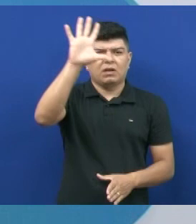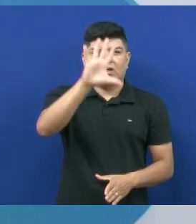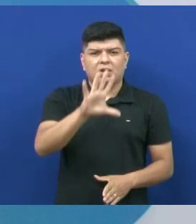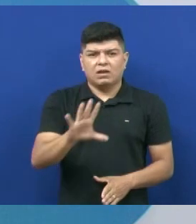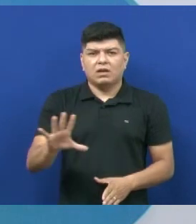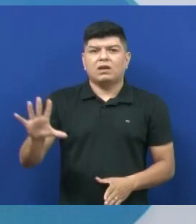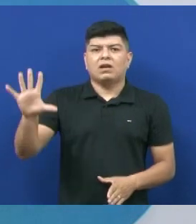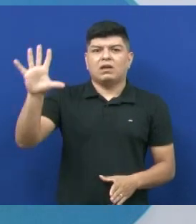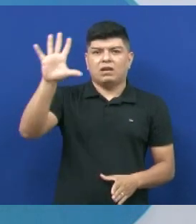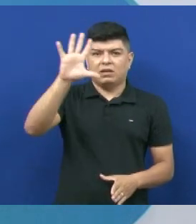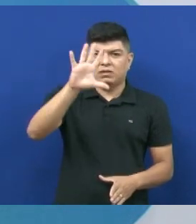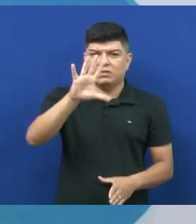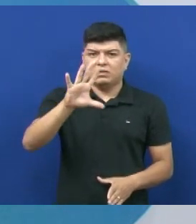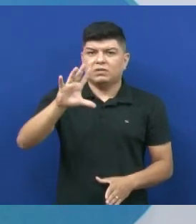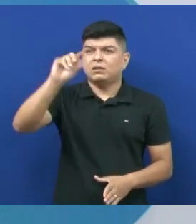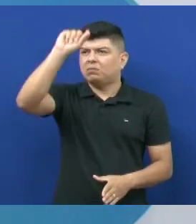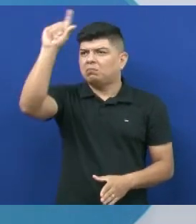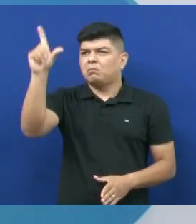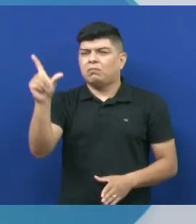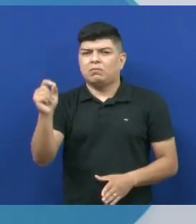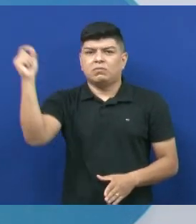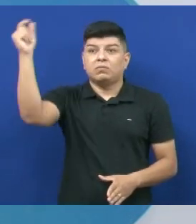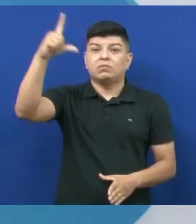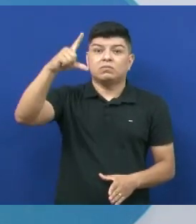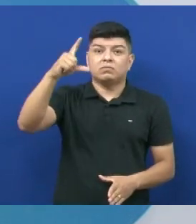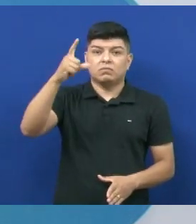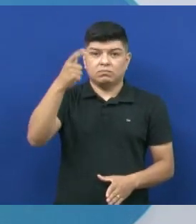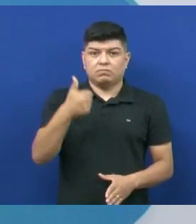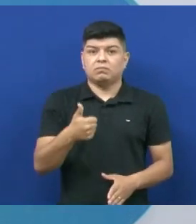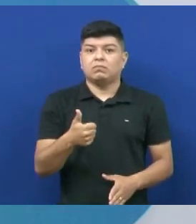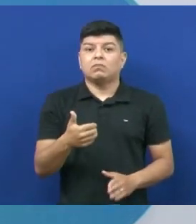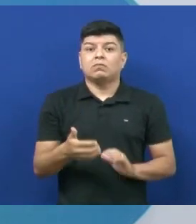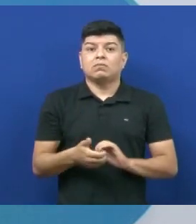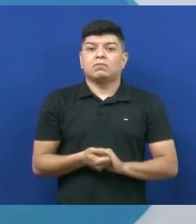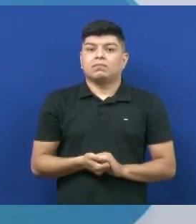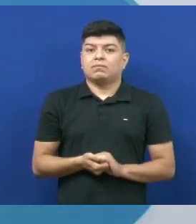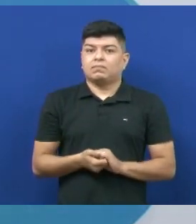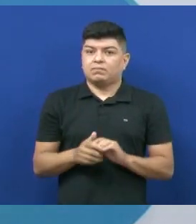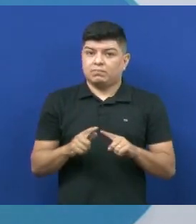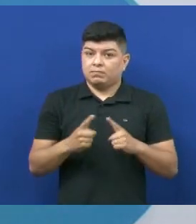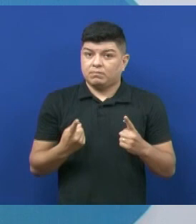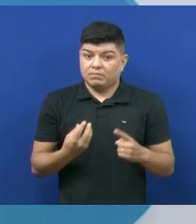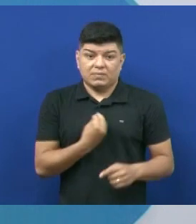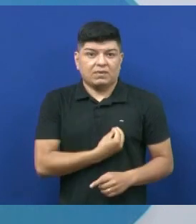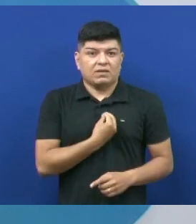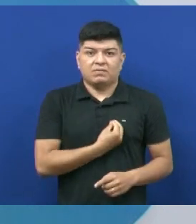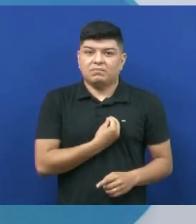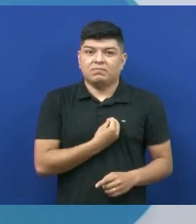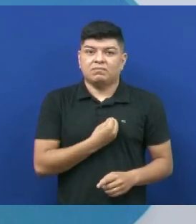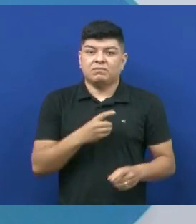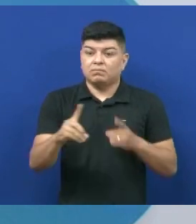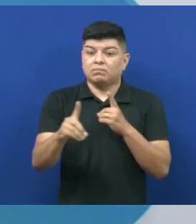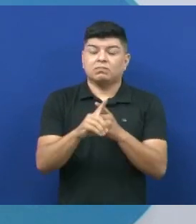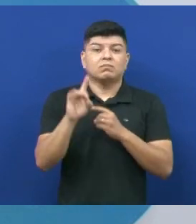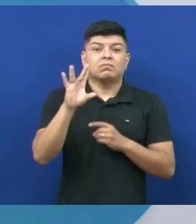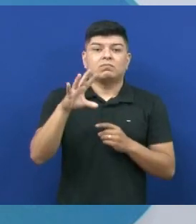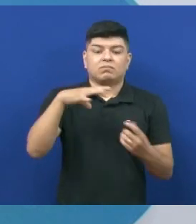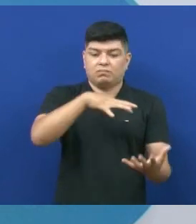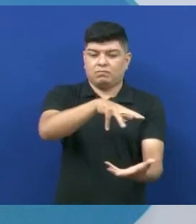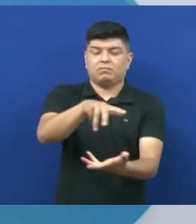galáxias, os planetas, etc. Mas a questão da vida a gente só encontra na Terra.